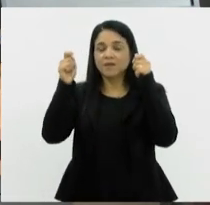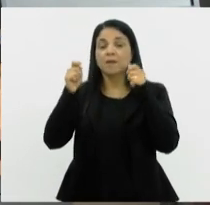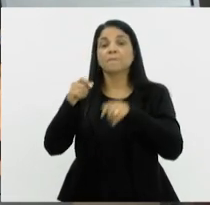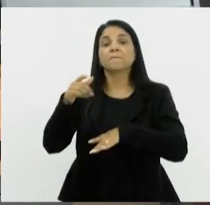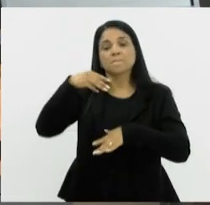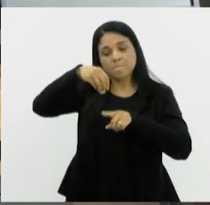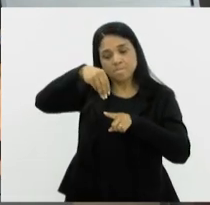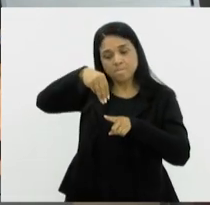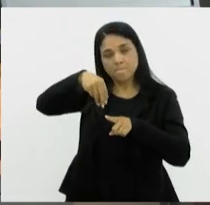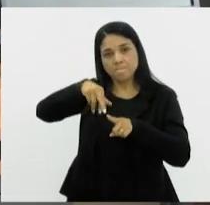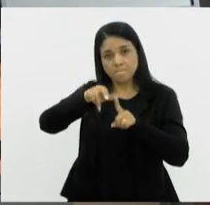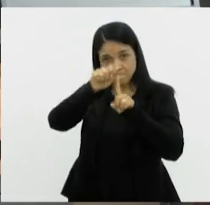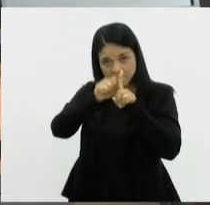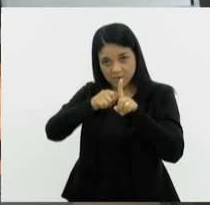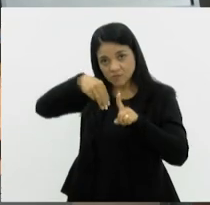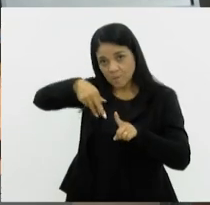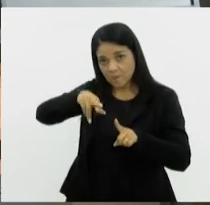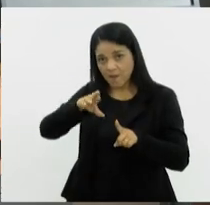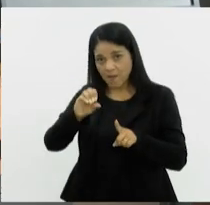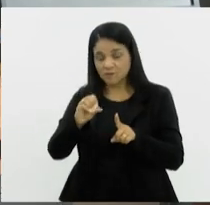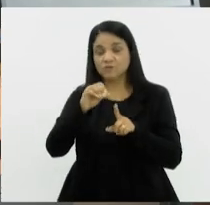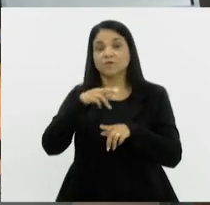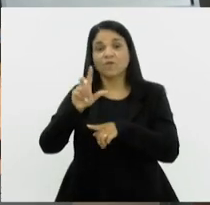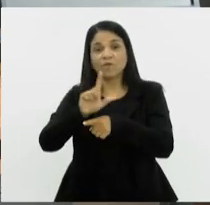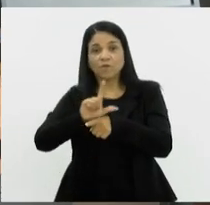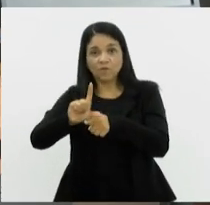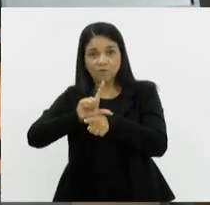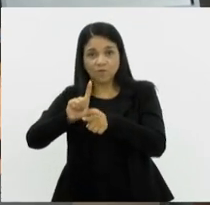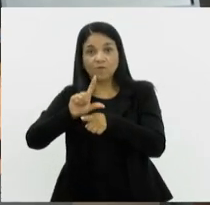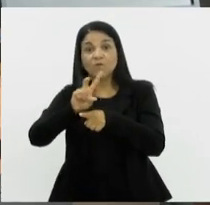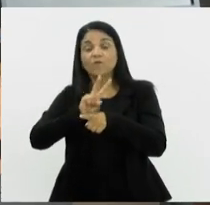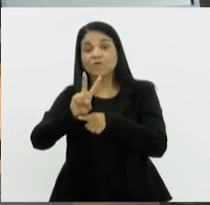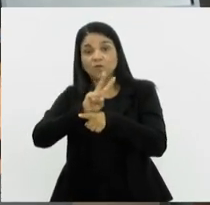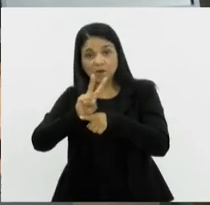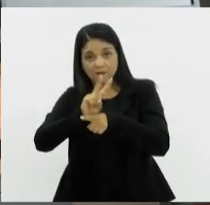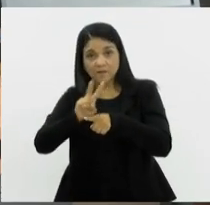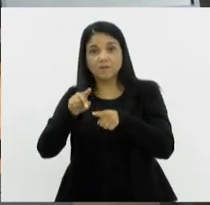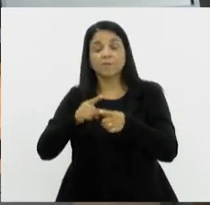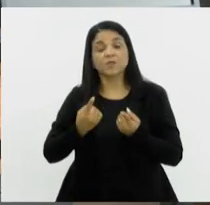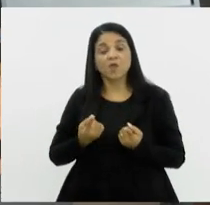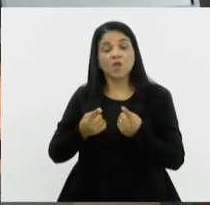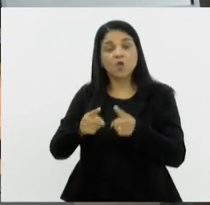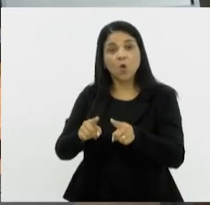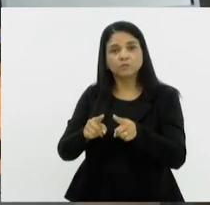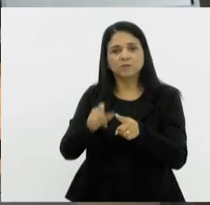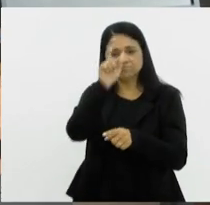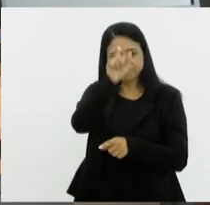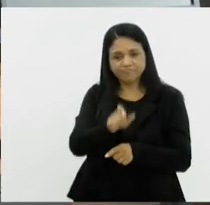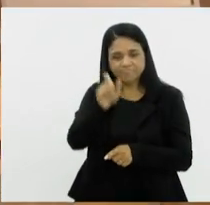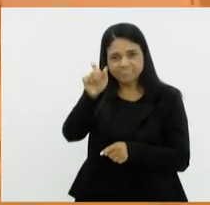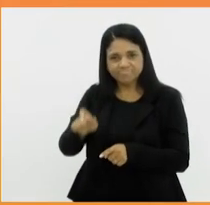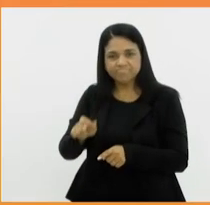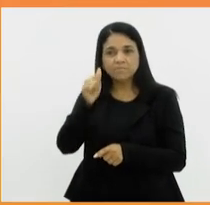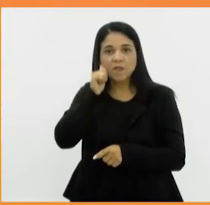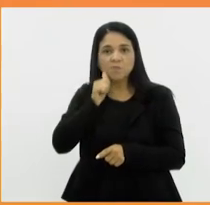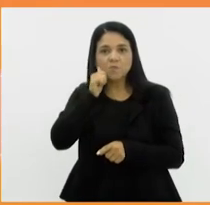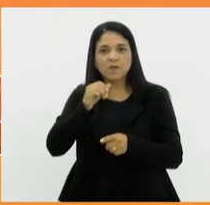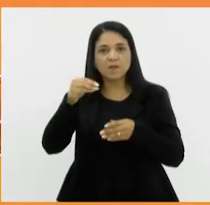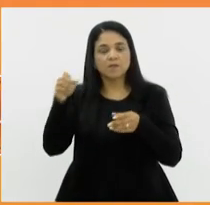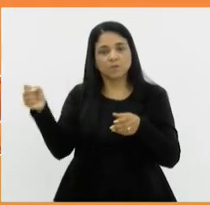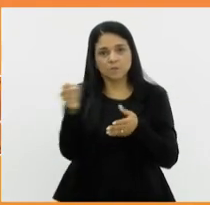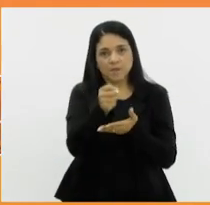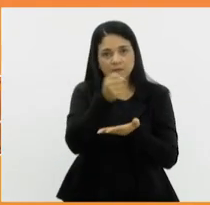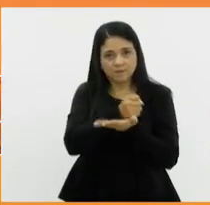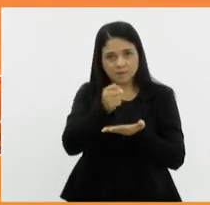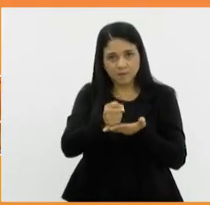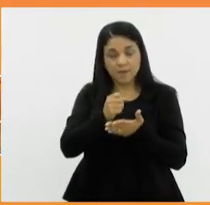objetivo desse projeto, que foi aprovado pela parlamentar, é combater a discriminação contra a mulher no mercado de trabalho. Esse mês de março,